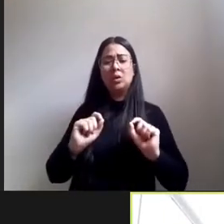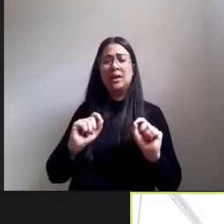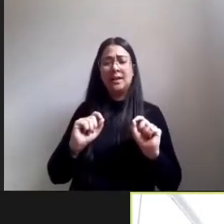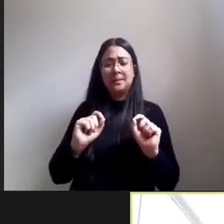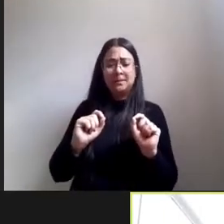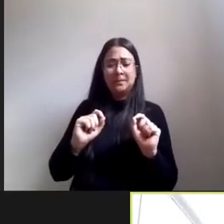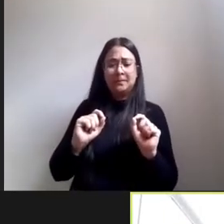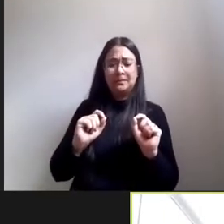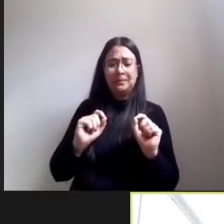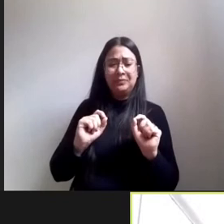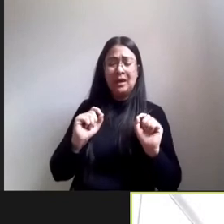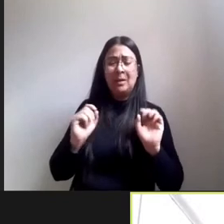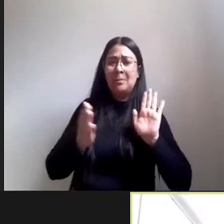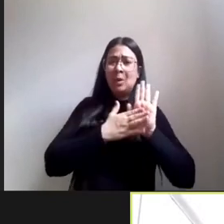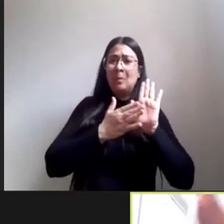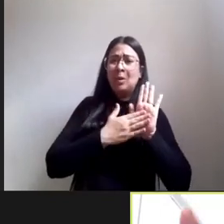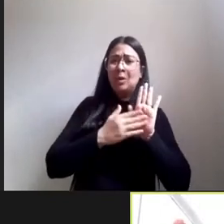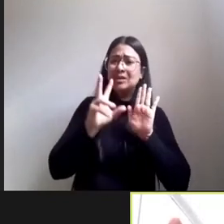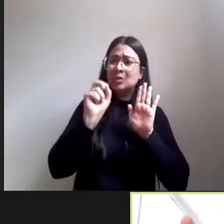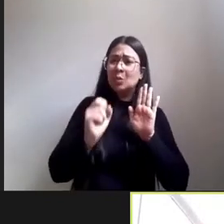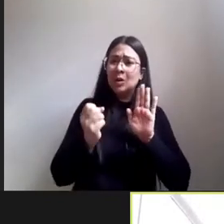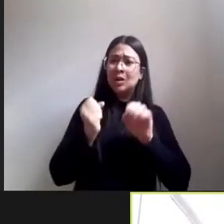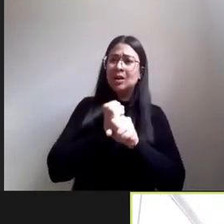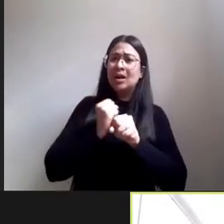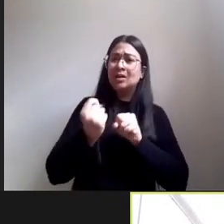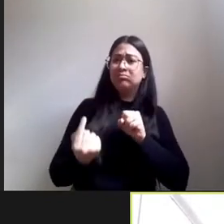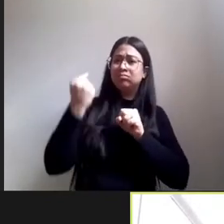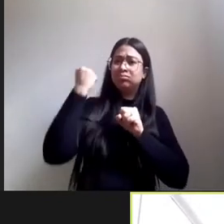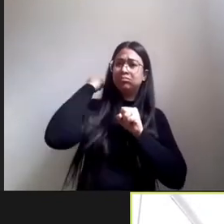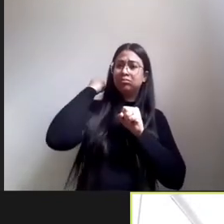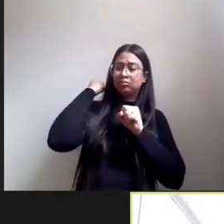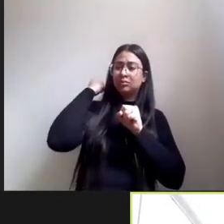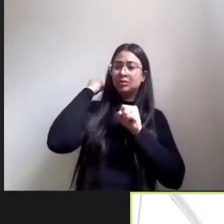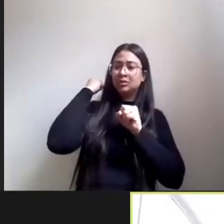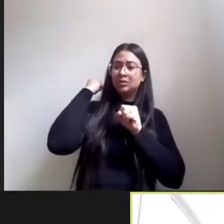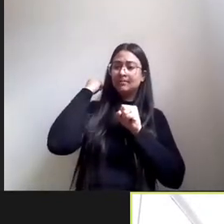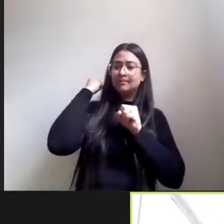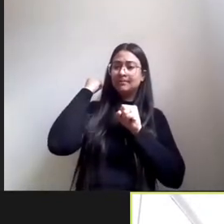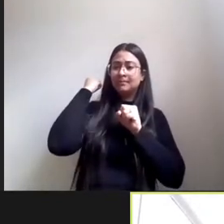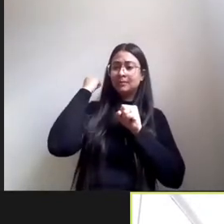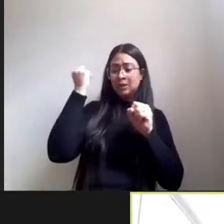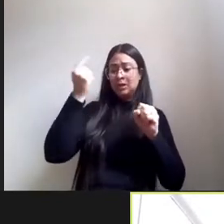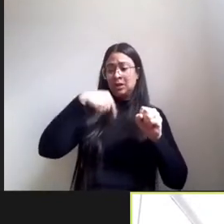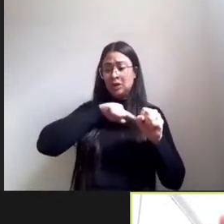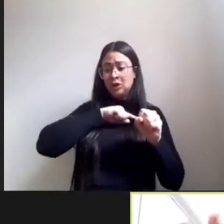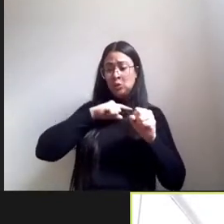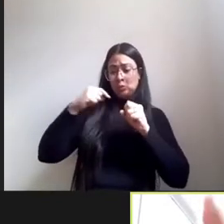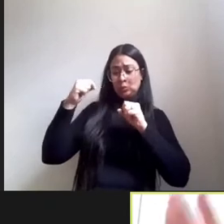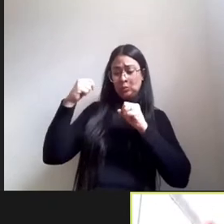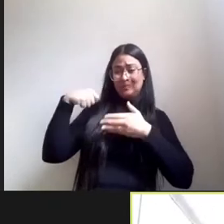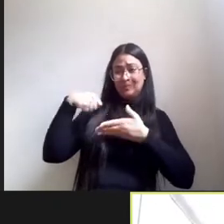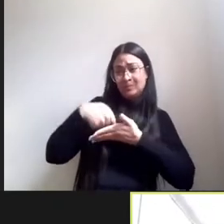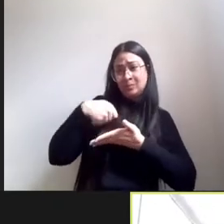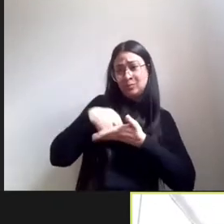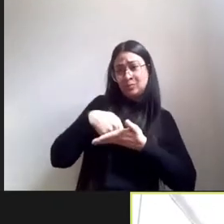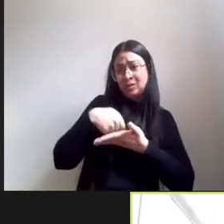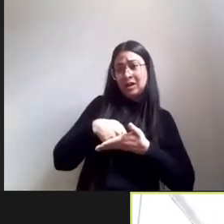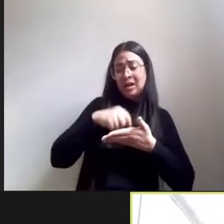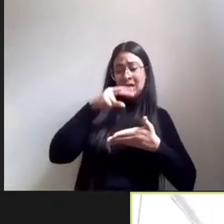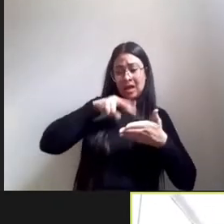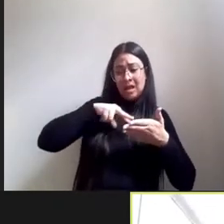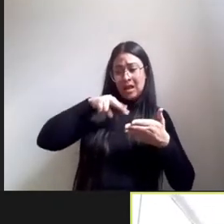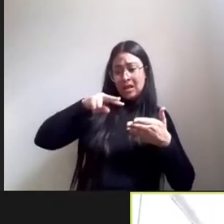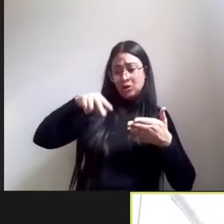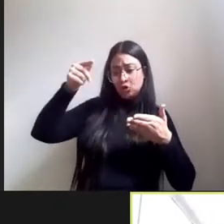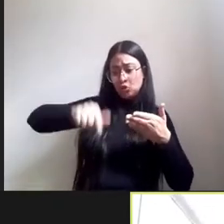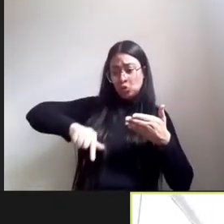50 anos atrás que digamos assim que nos obriga a reler aquela declaração à luz do contexto em que a gente